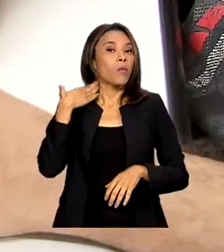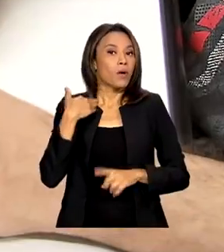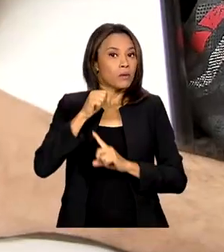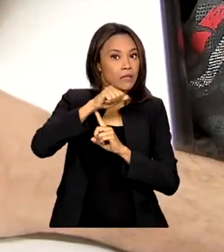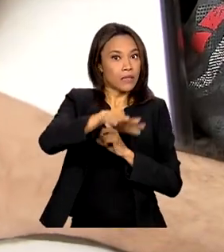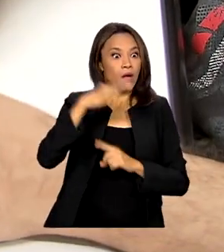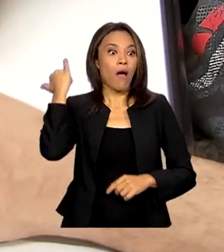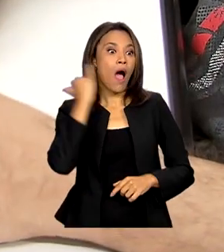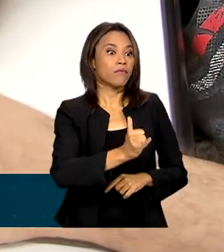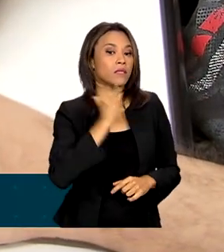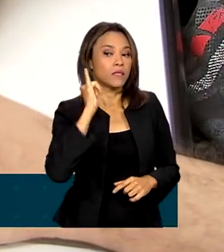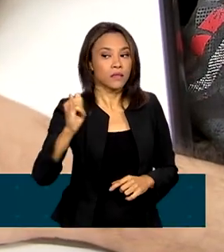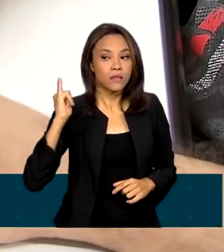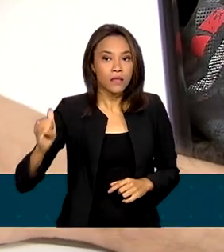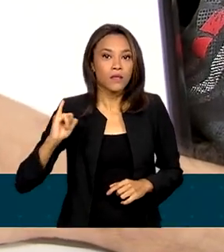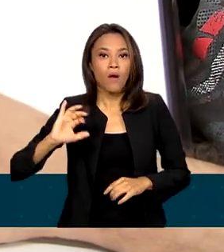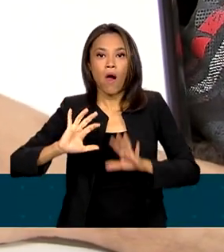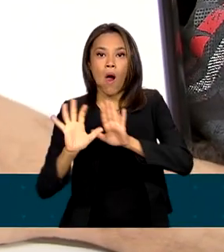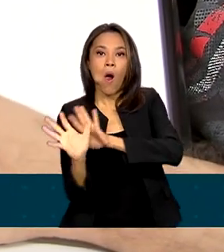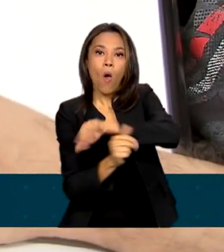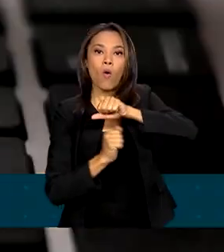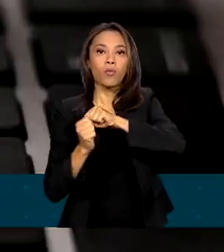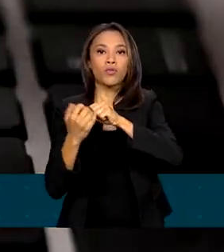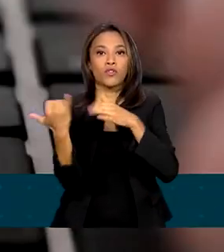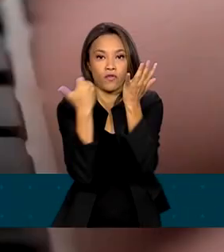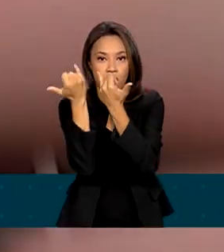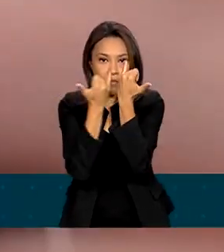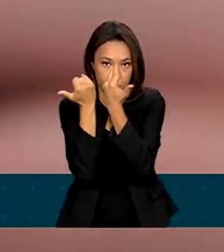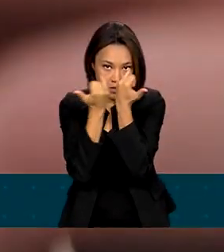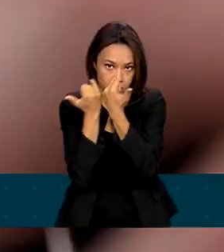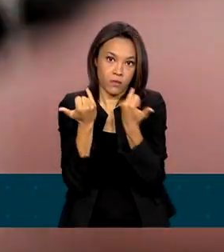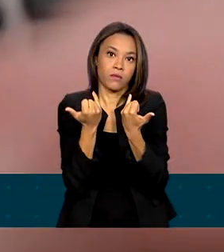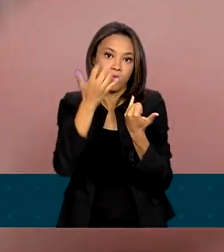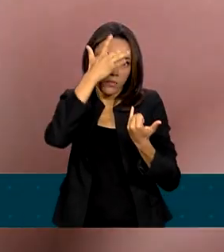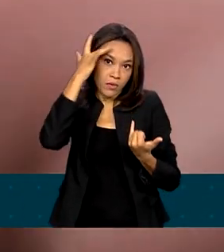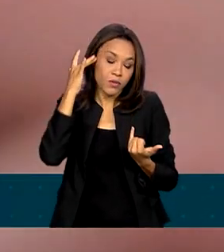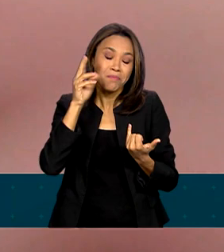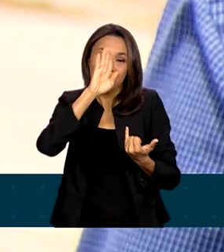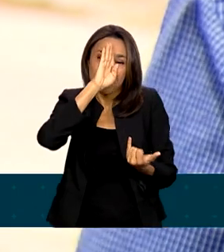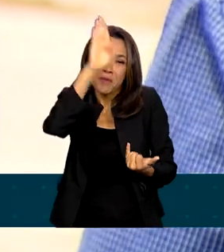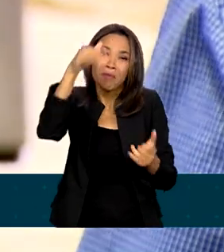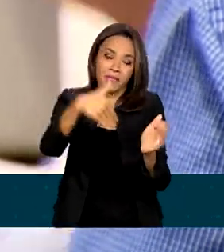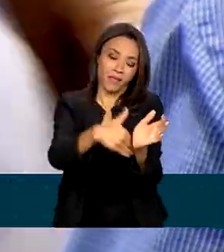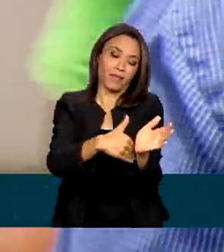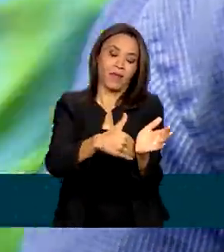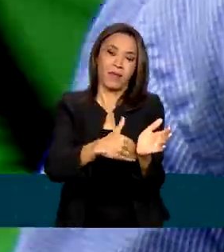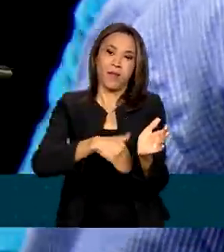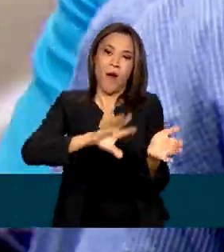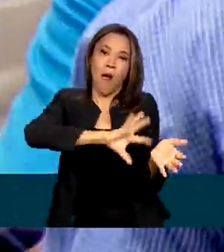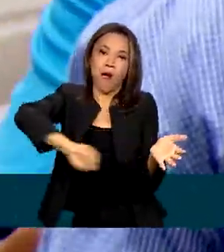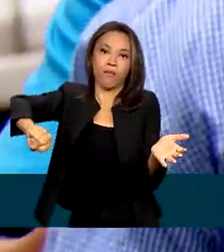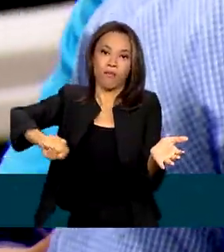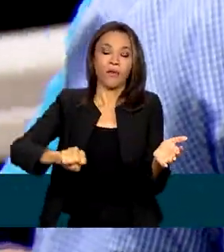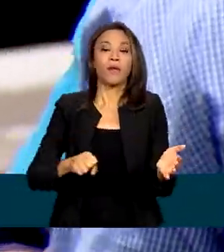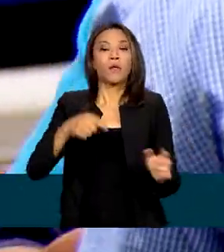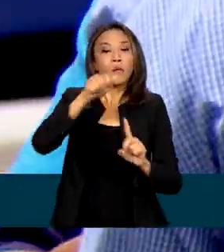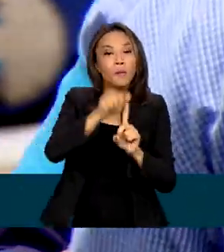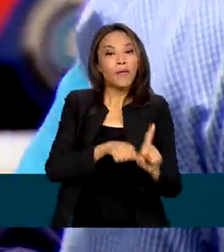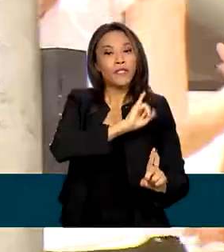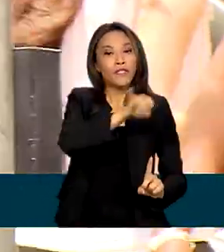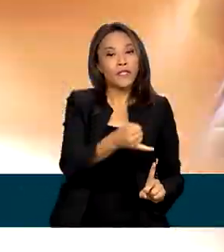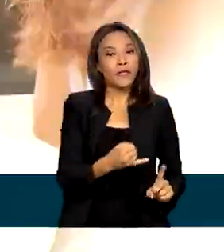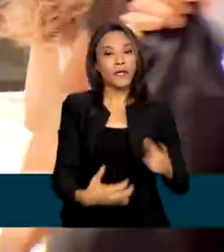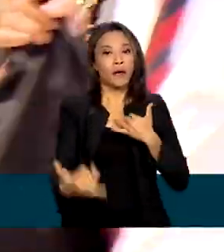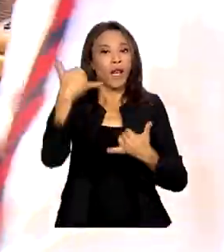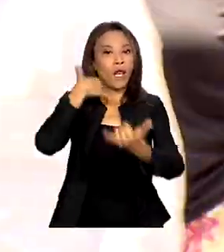tem a ver com roubo de dados de usuários, principalmente de senhas. Só no mês de janeiro, as ligações